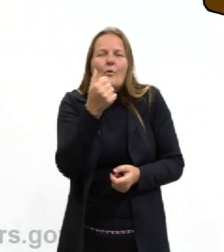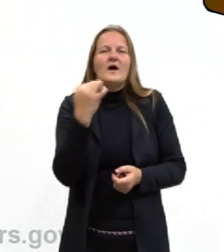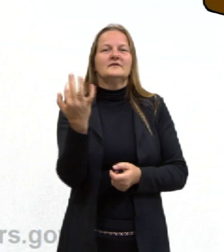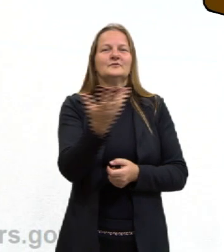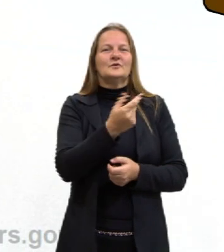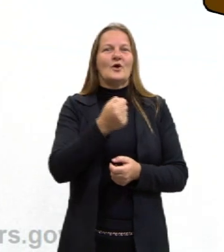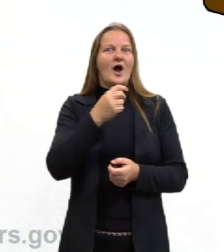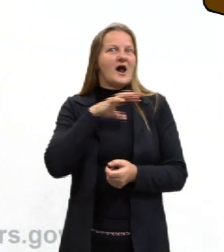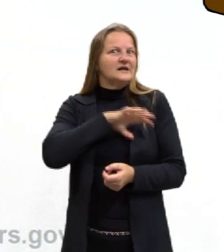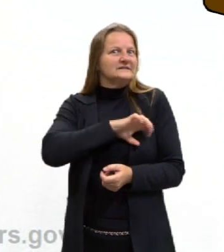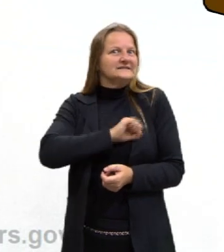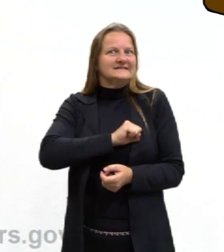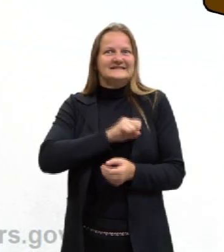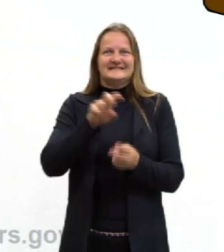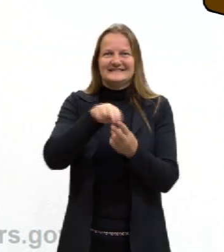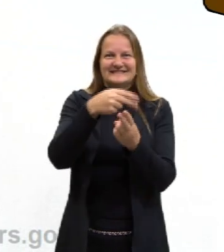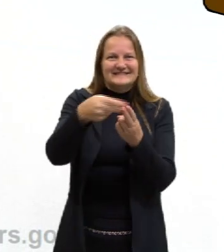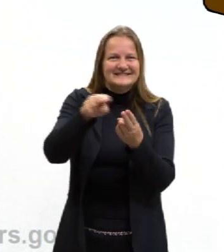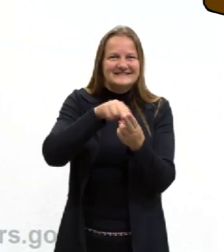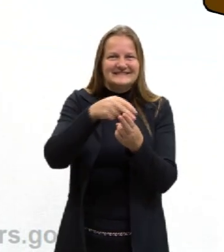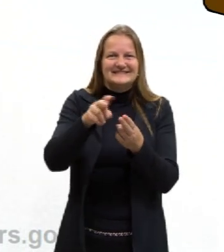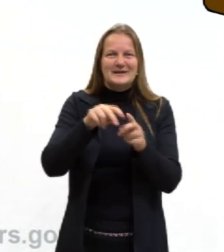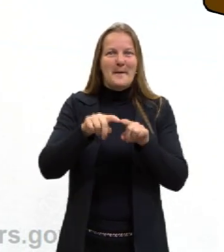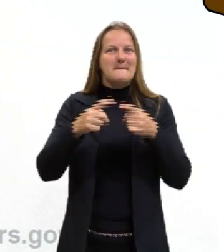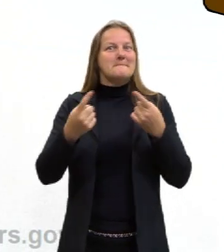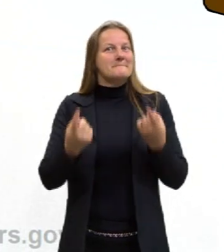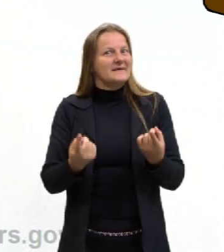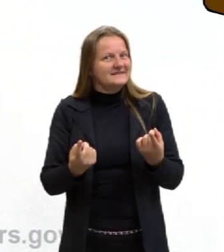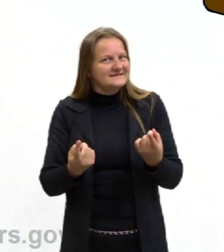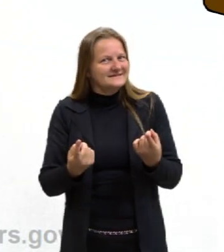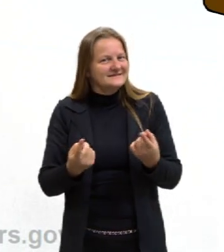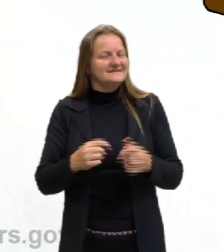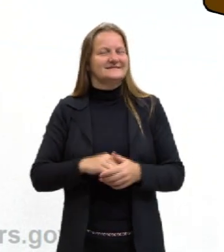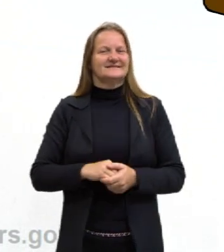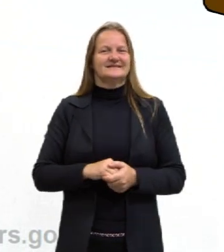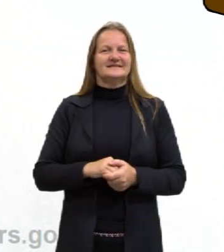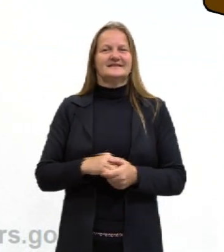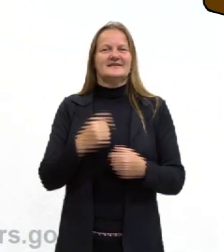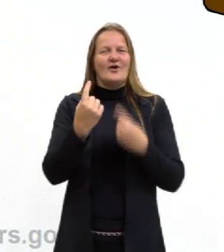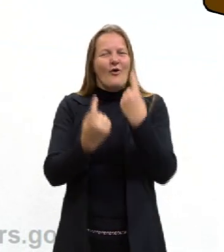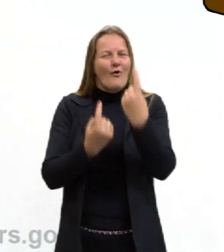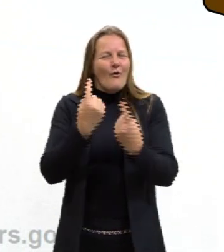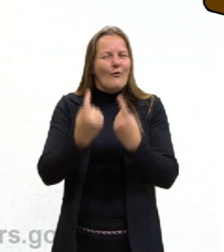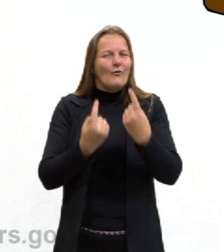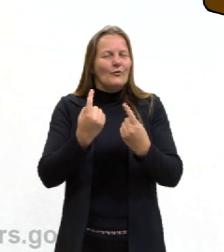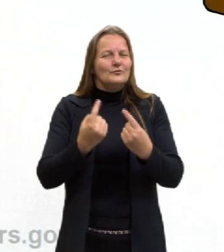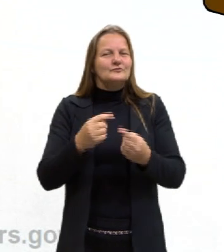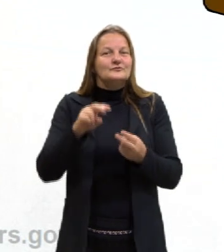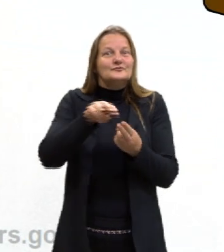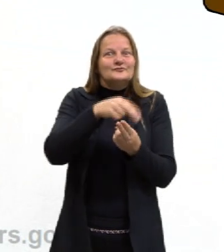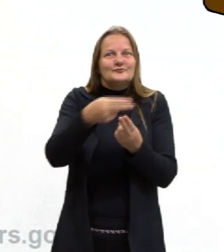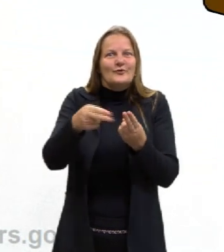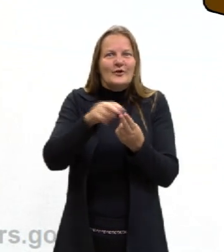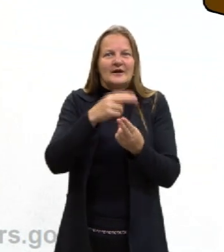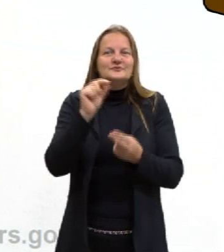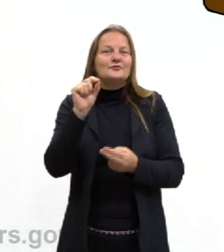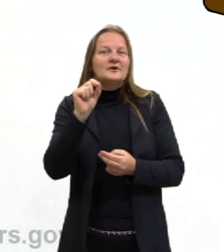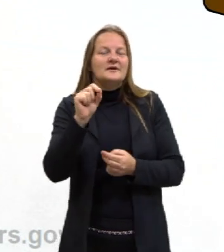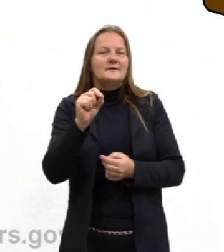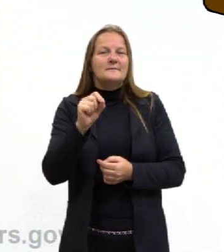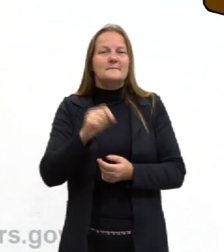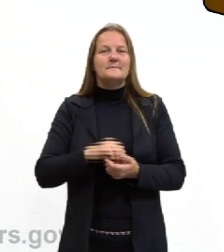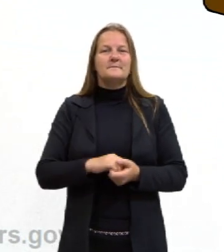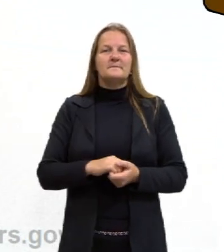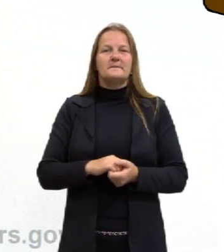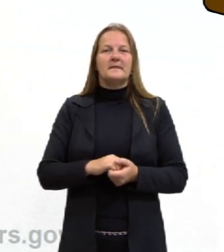chocolate. Mas a gente sabe algumas coisas sobre o chocolate. O quê? Porque ele é muito